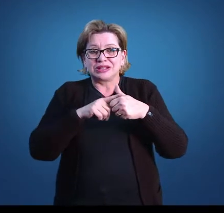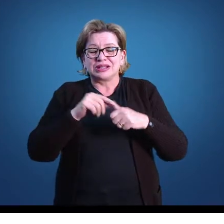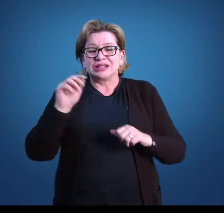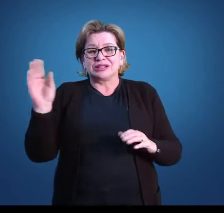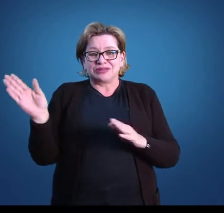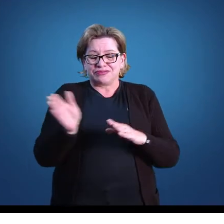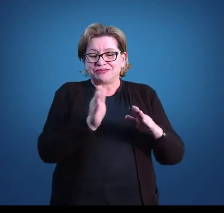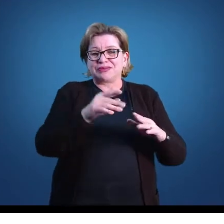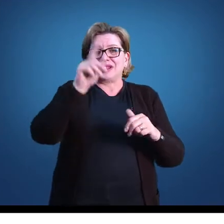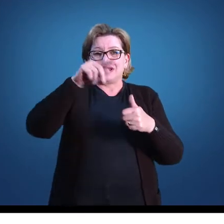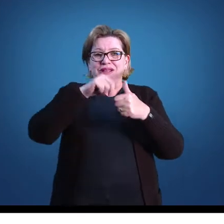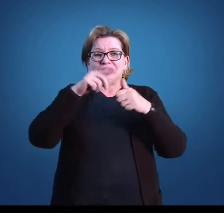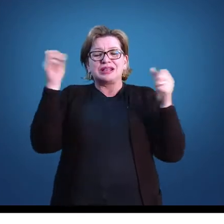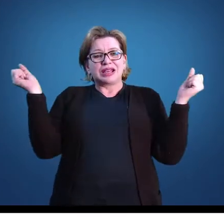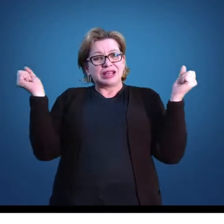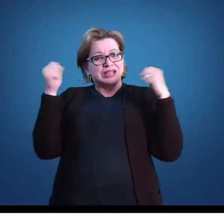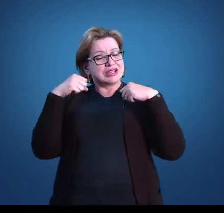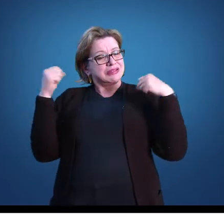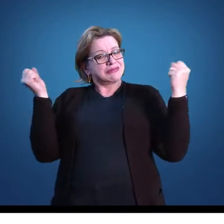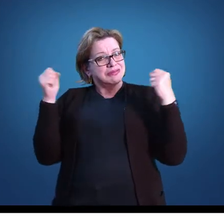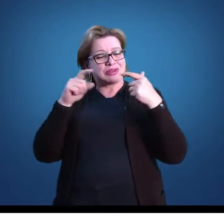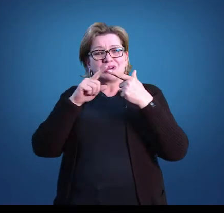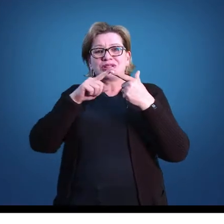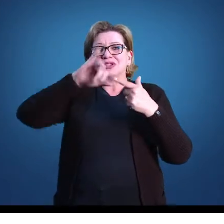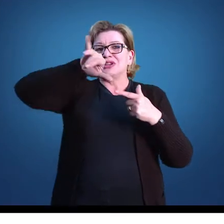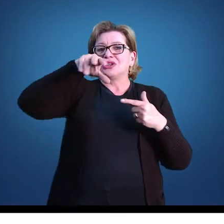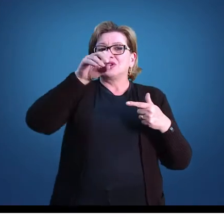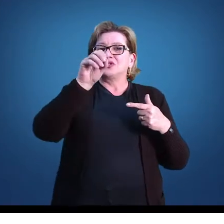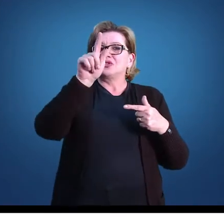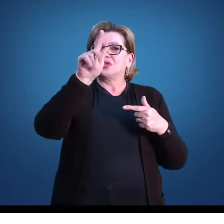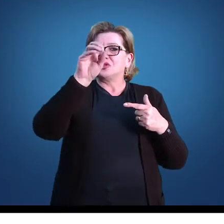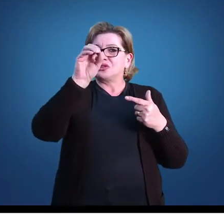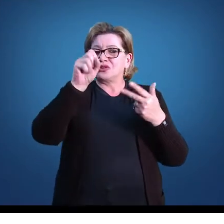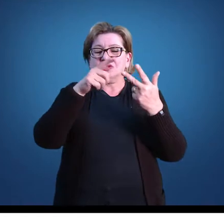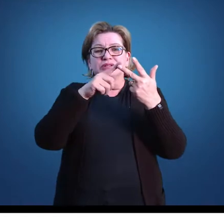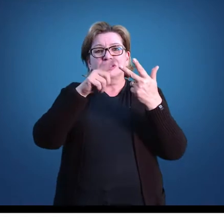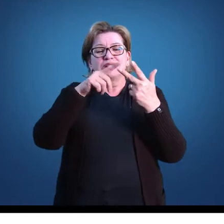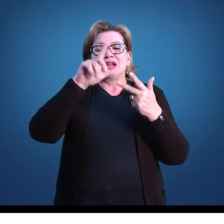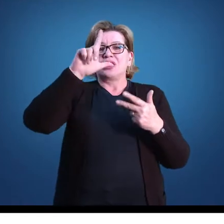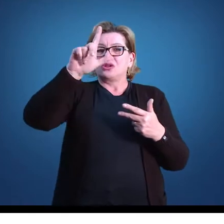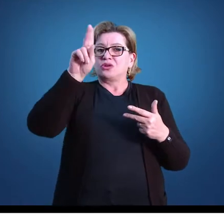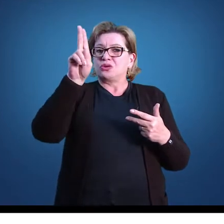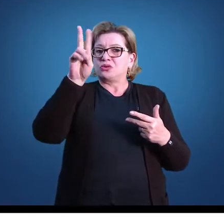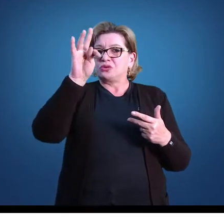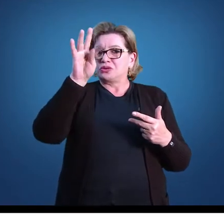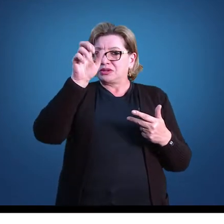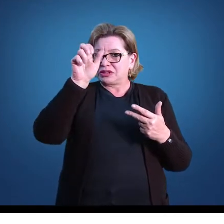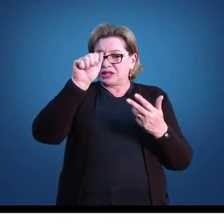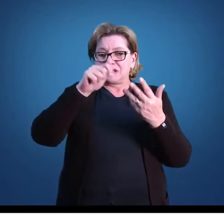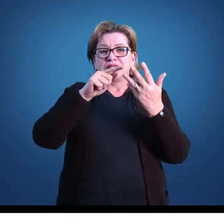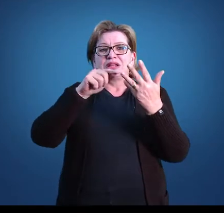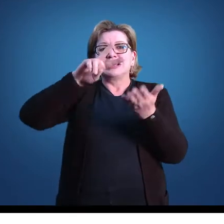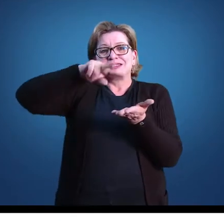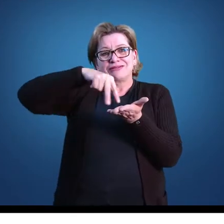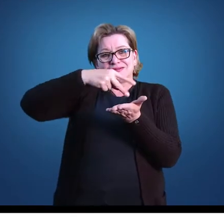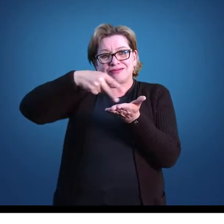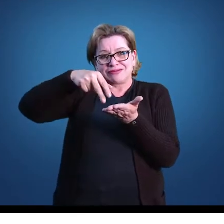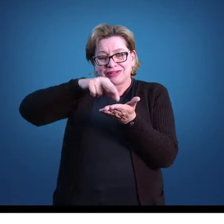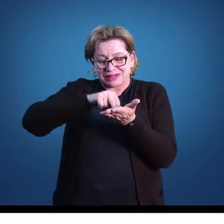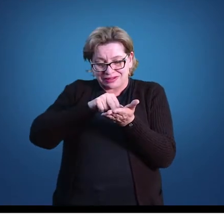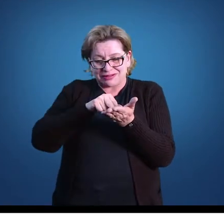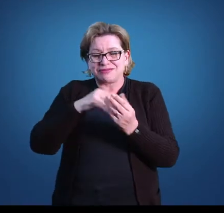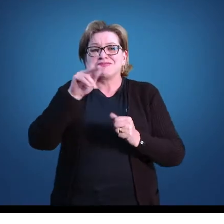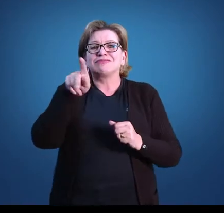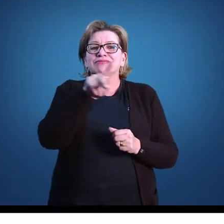jogos e brincadeiras, ginástica, lutas e dança. No projeto político pedagógico da escola, entre